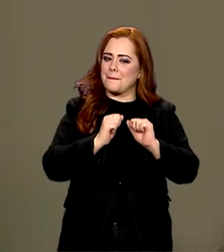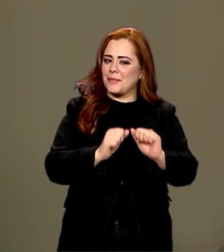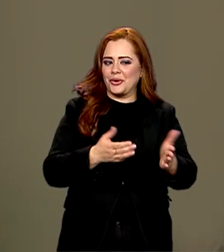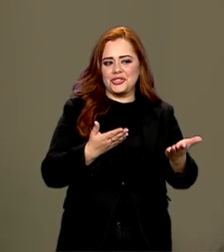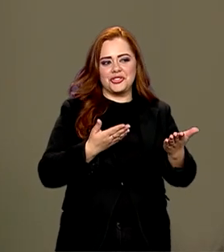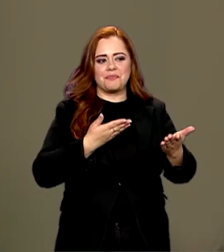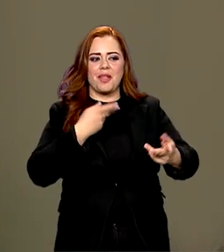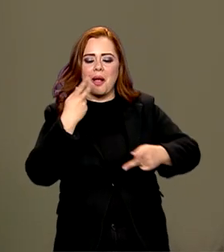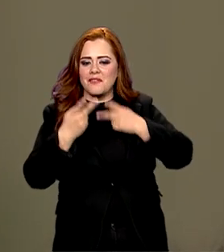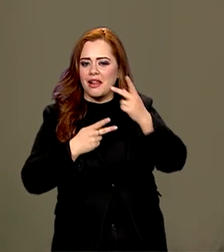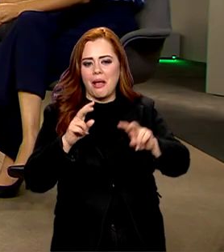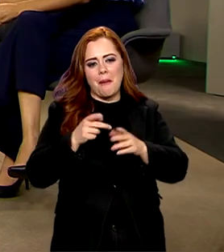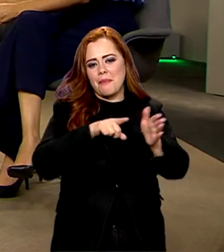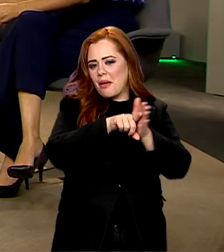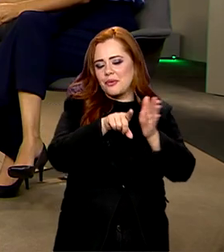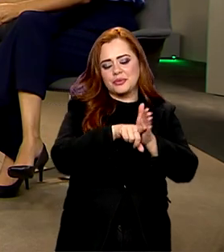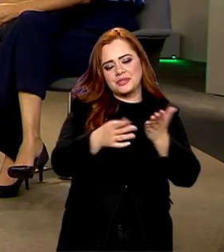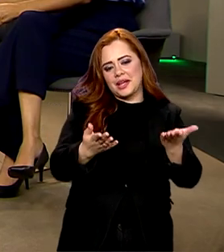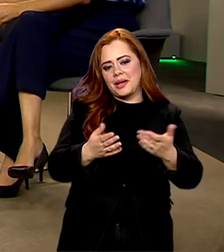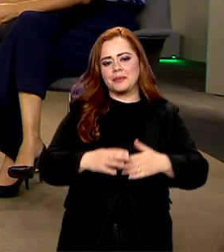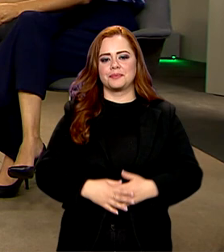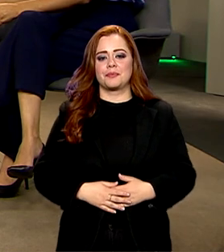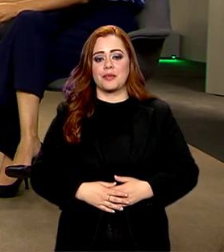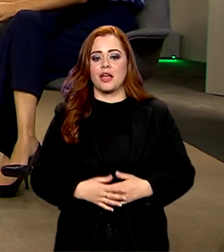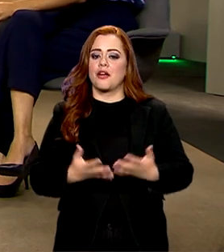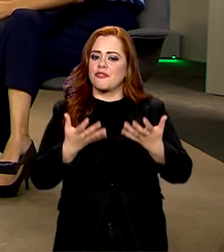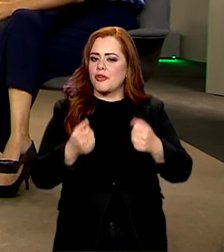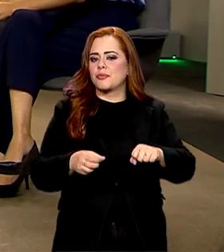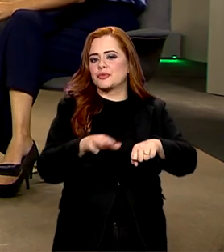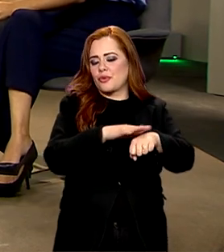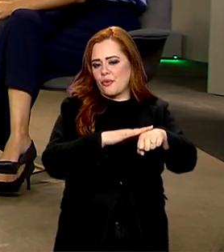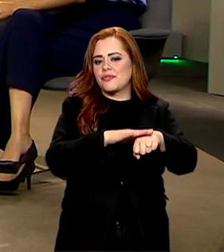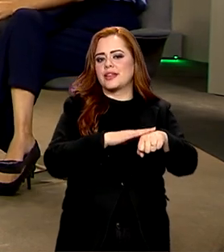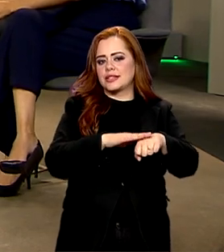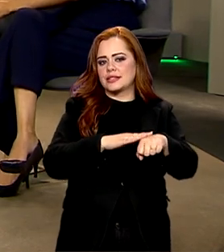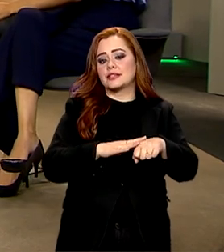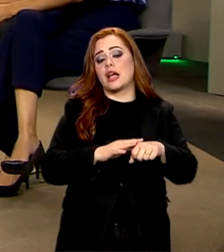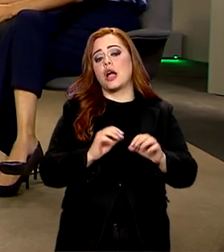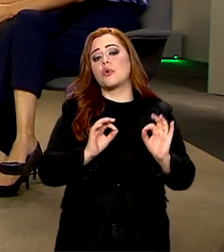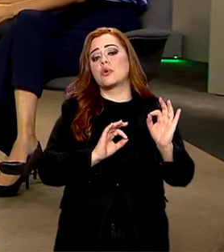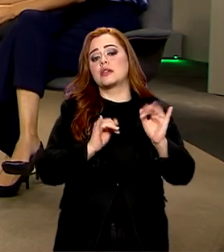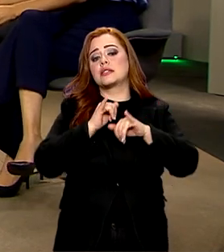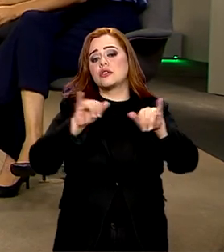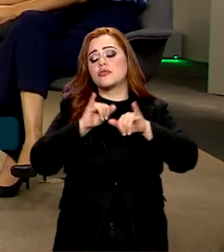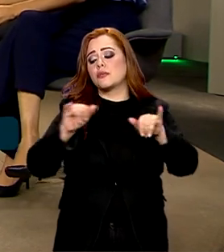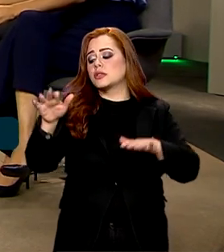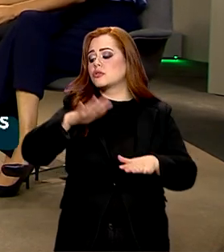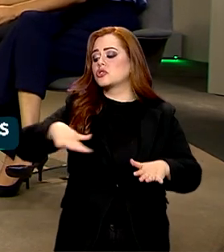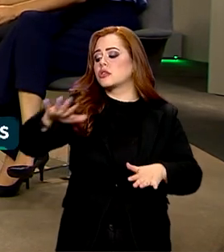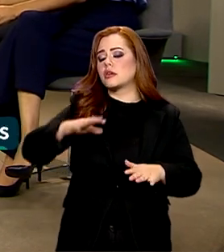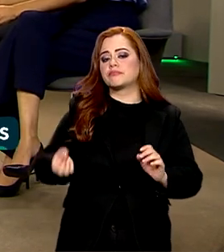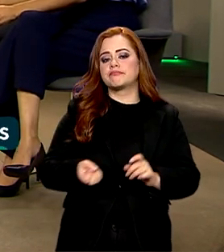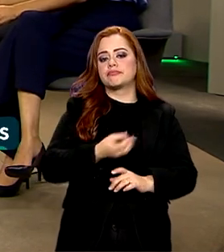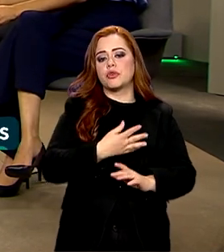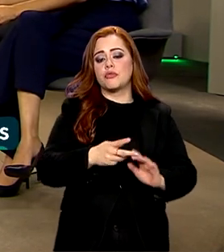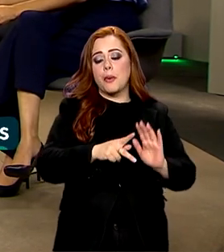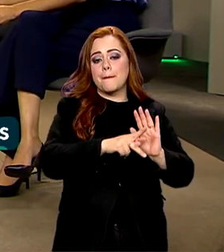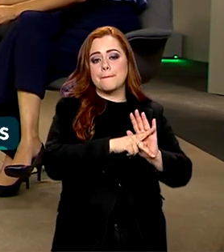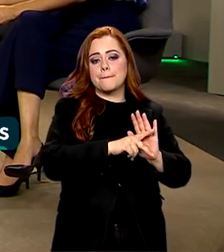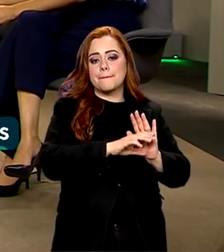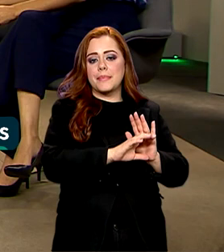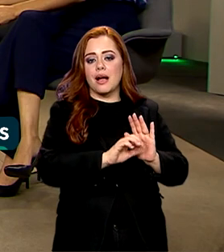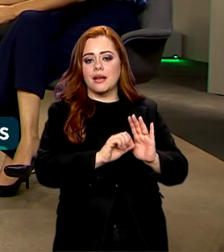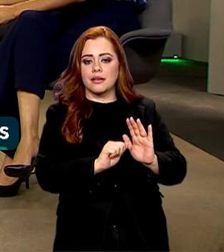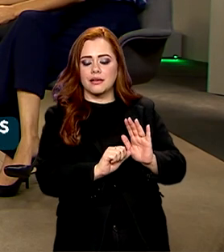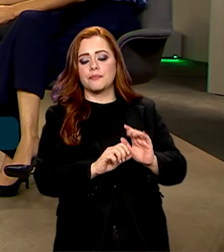comentar esse programa. Ótimo. Então a gente começa esse bate-papo, César, com esse dado geral do novo PAC, né? 1 trilhão e 700